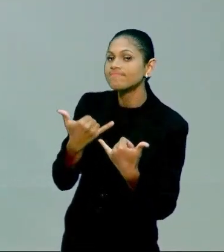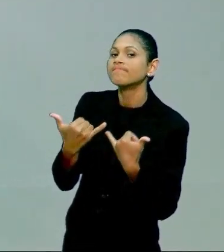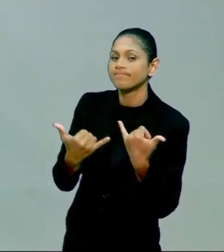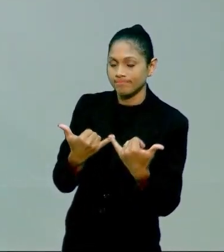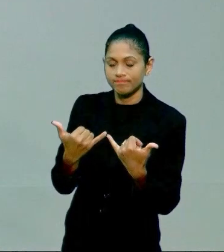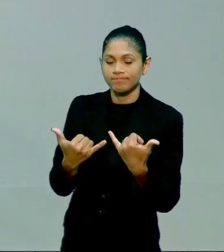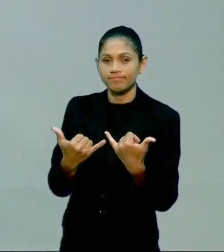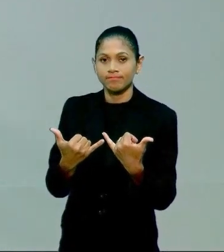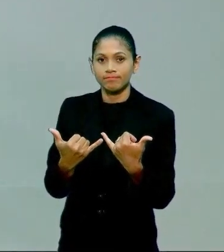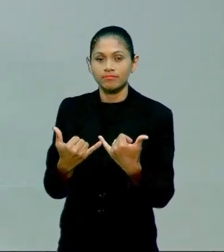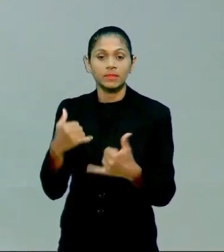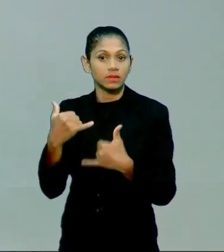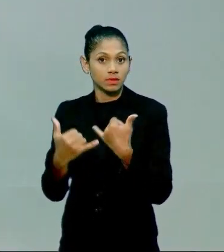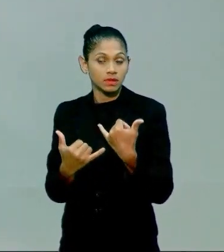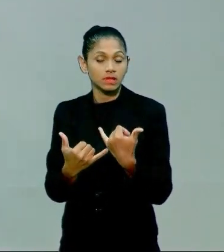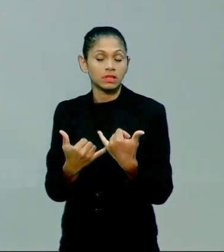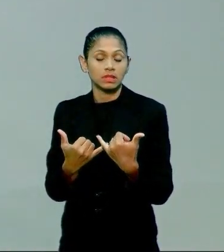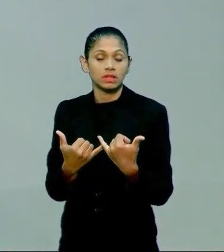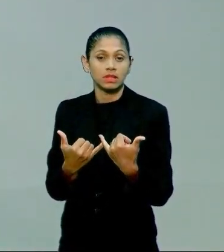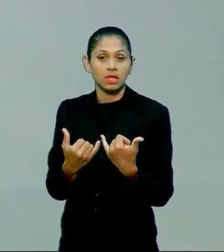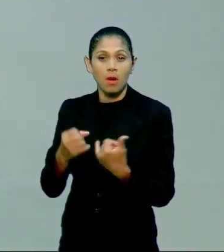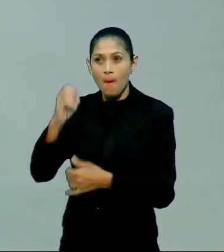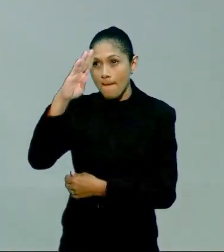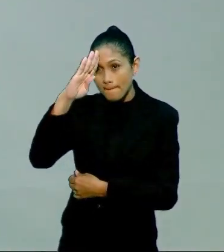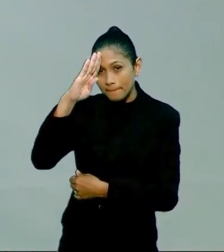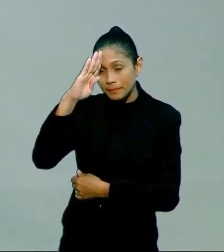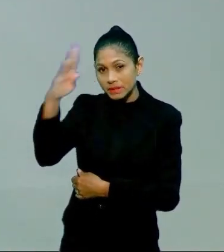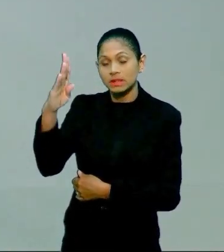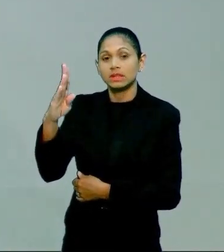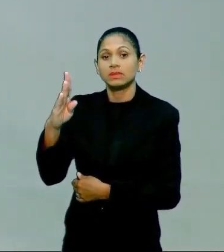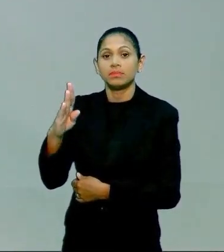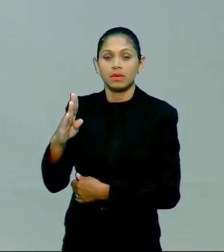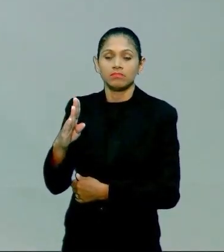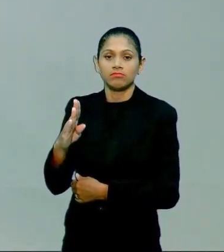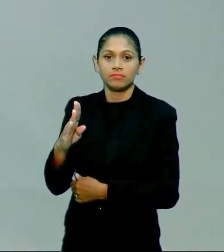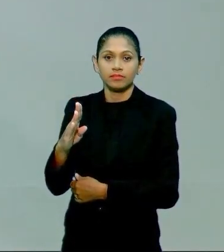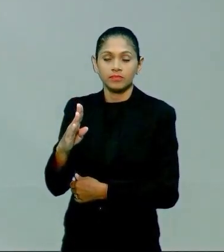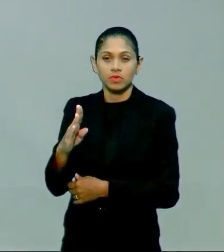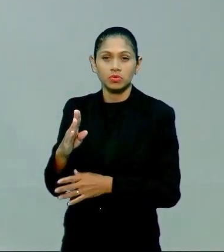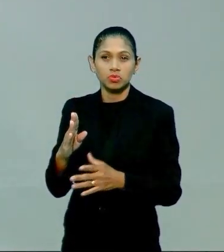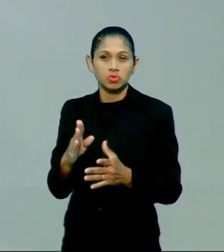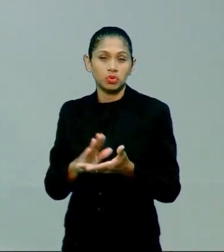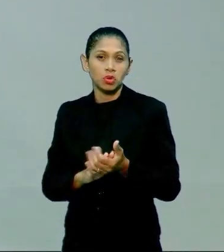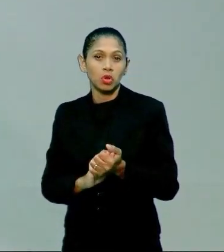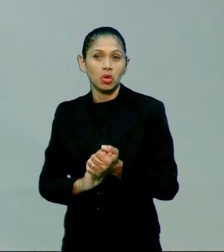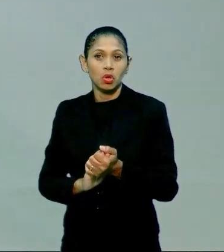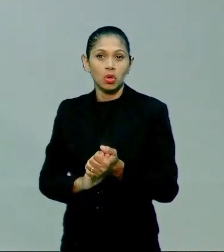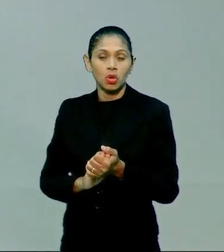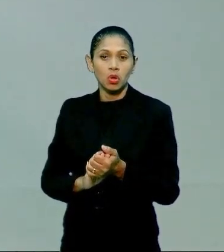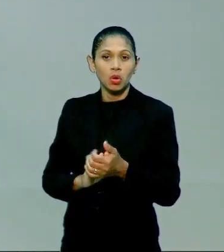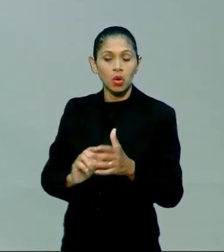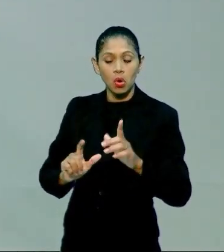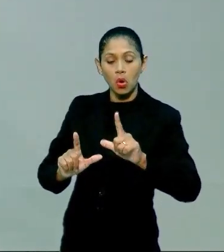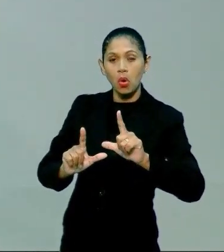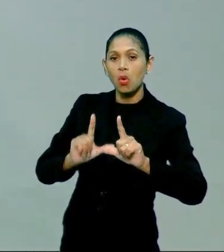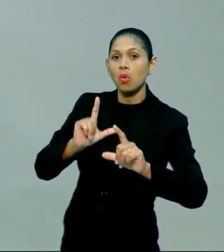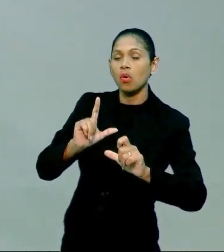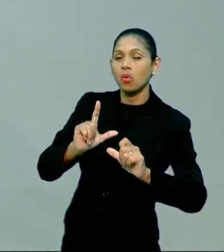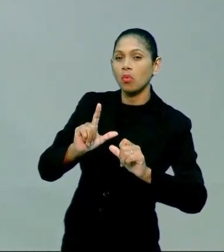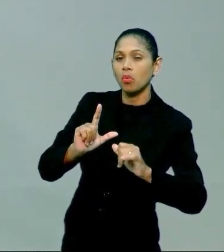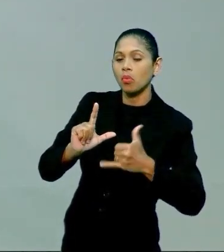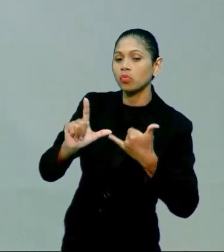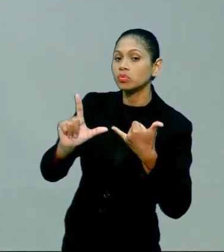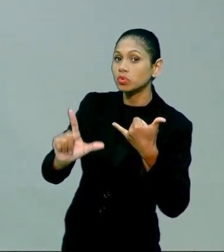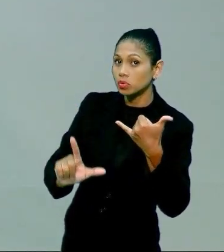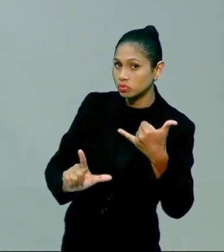o principal papel dessa ludicidade. O que é essa ludicidade? Essa imaginação, esse encanto, esse desprendimento,